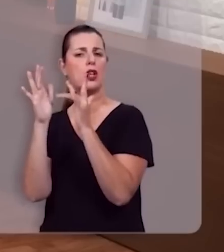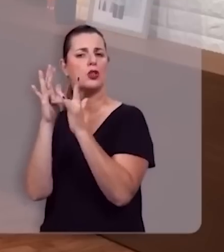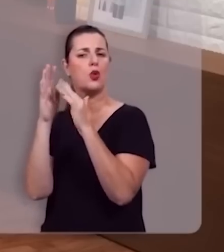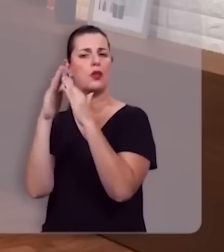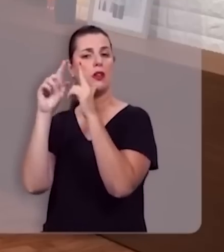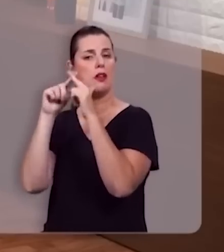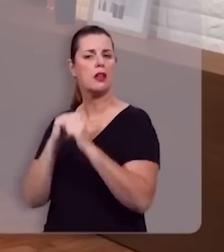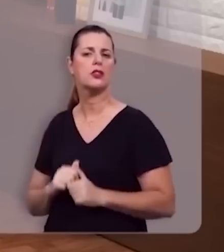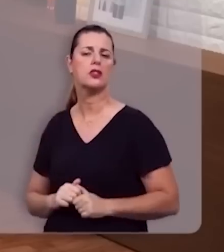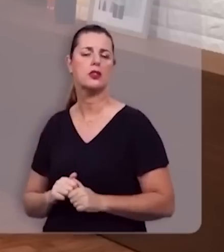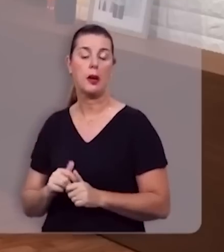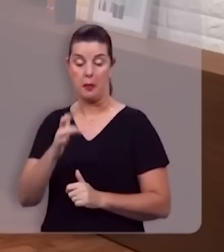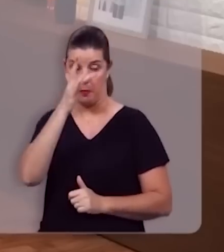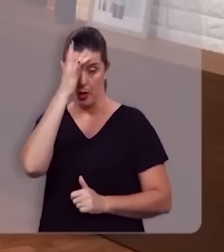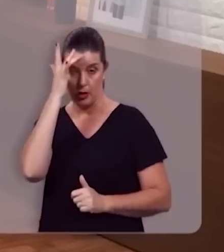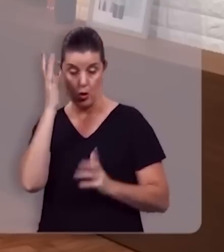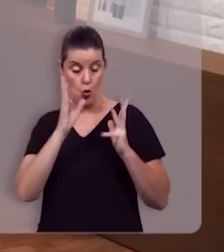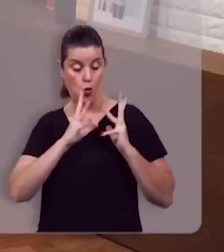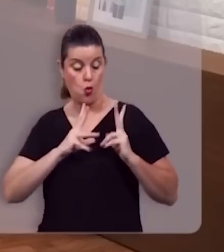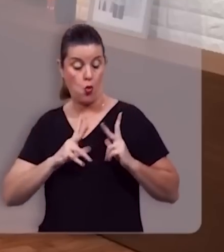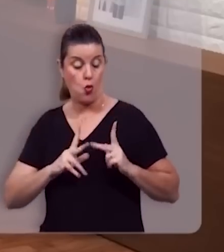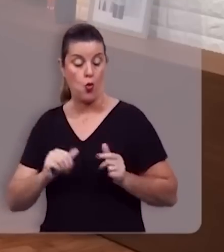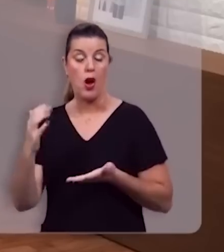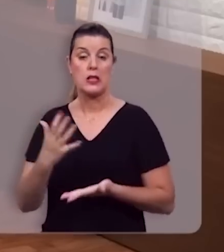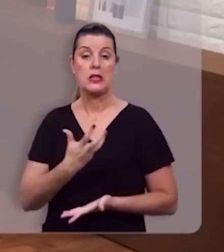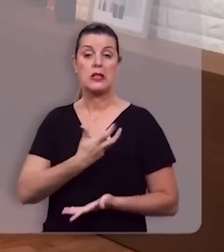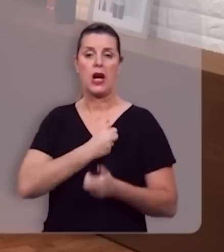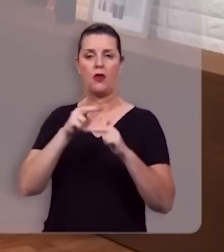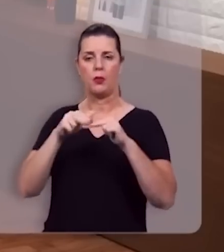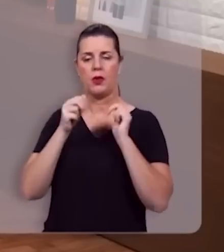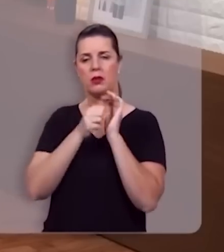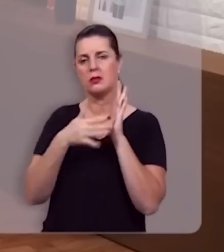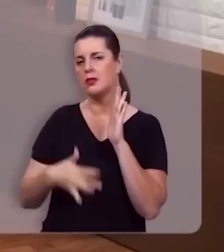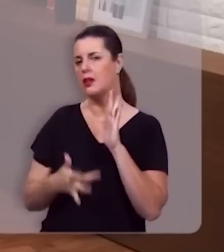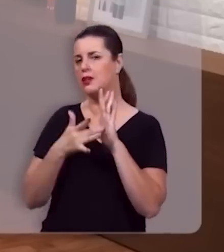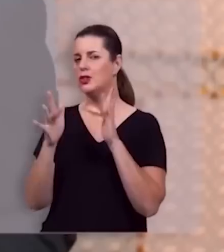Aqueles que foram lavados e resgatados no seu sangue.